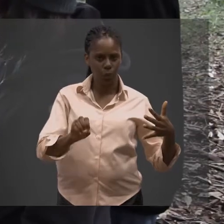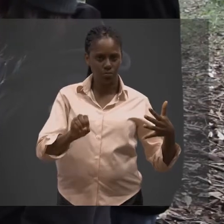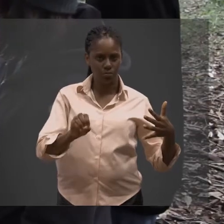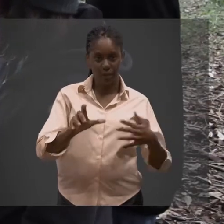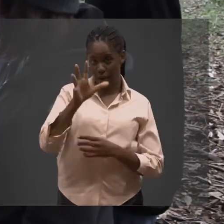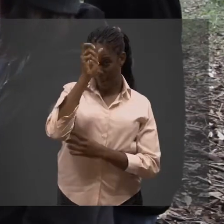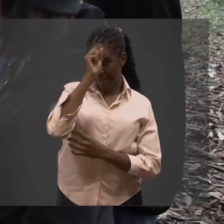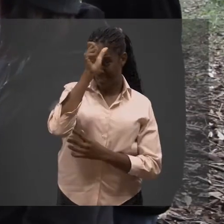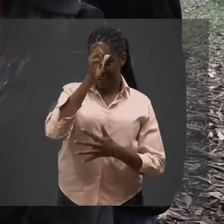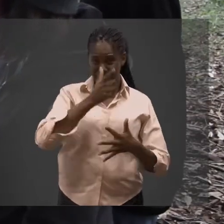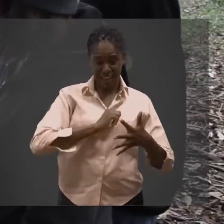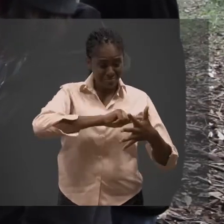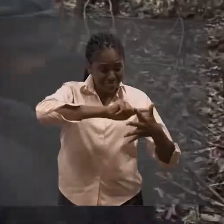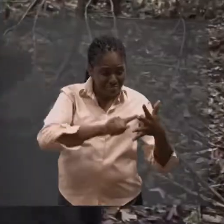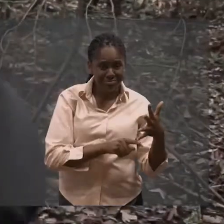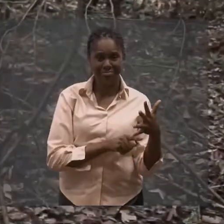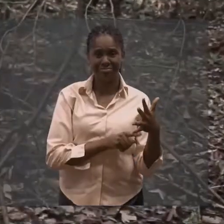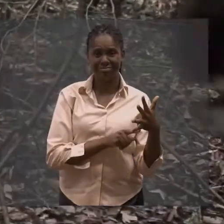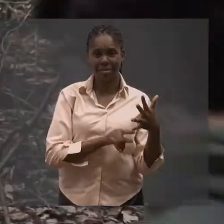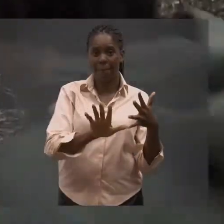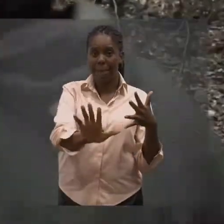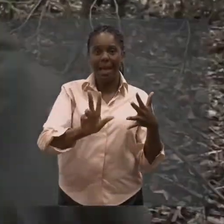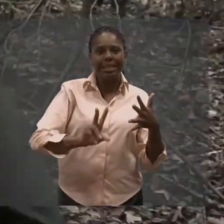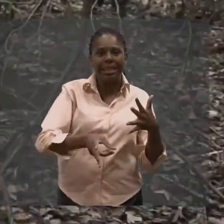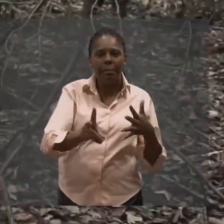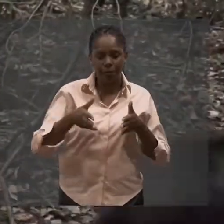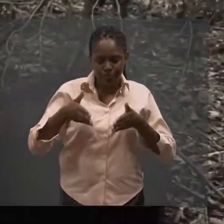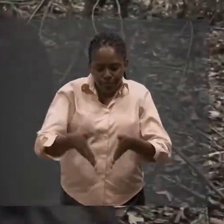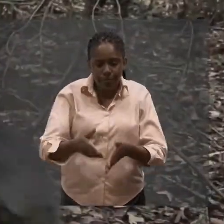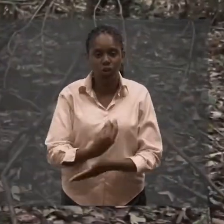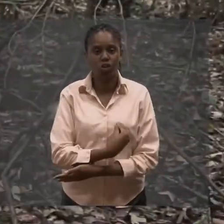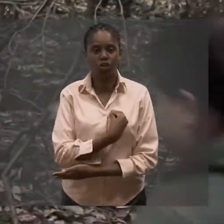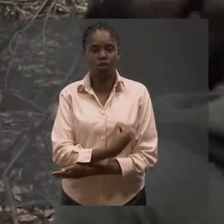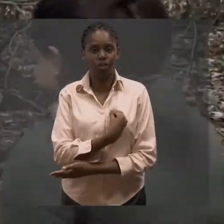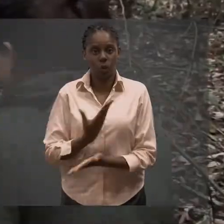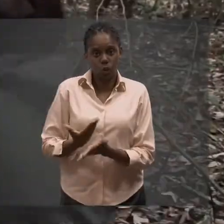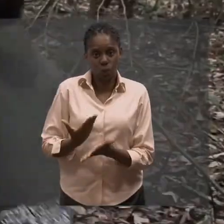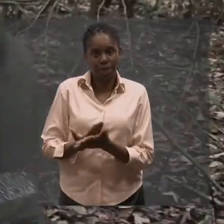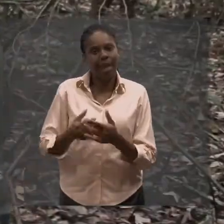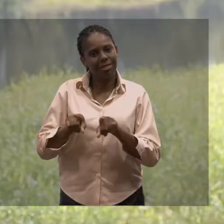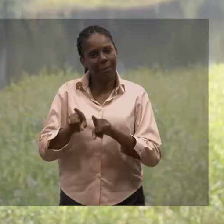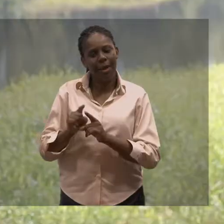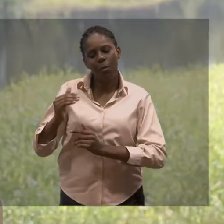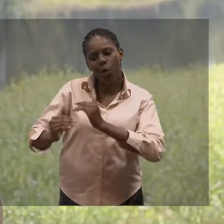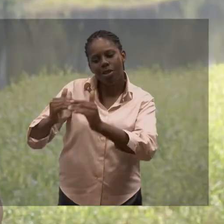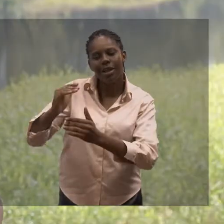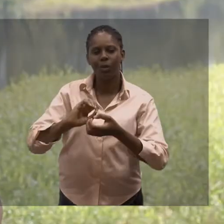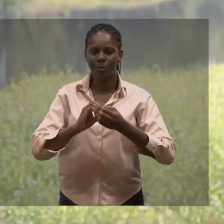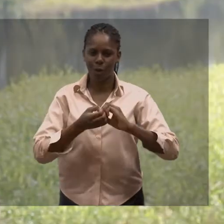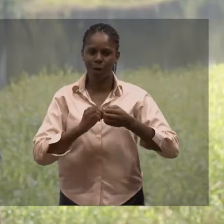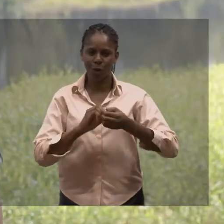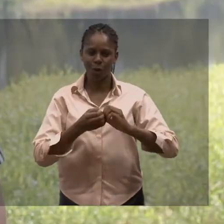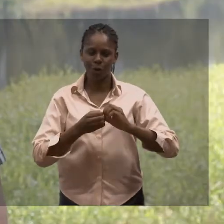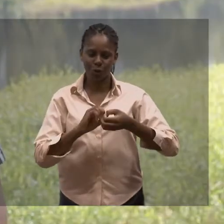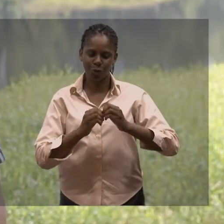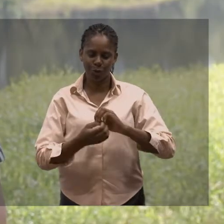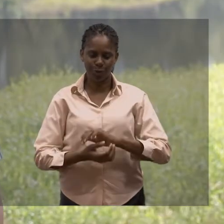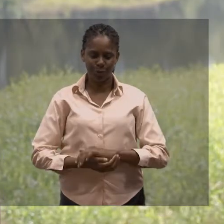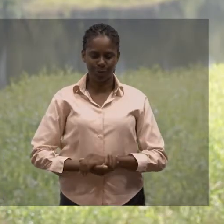lógico, sempre com um foco maior na vida, no estudo da biologia, dos processos